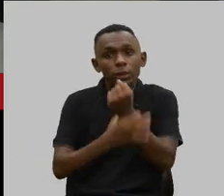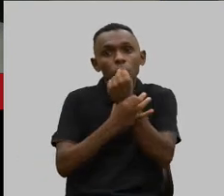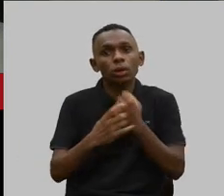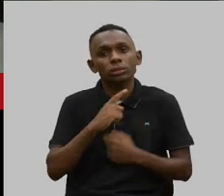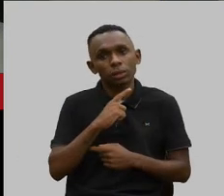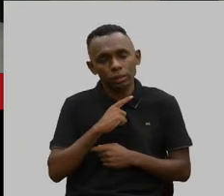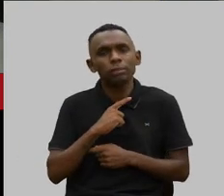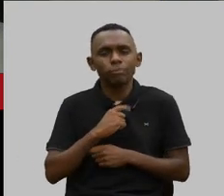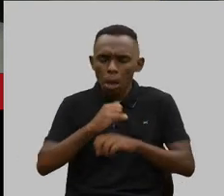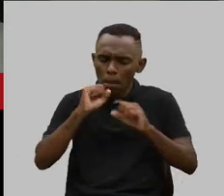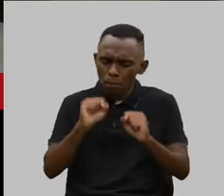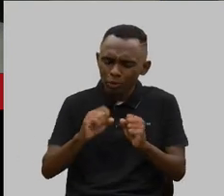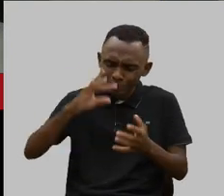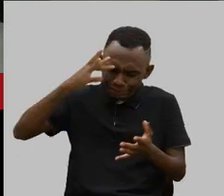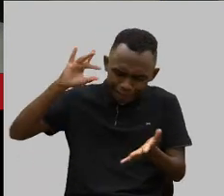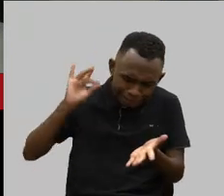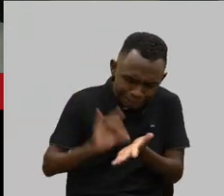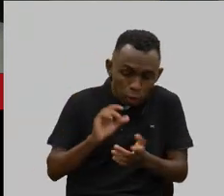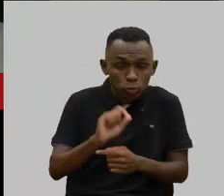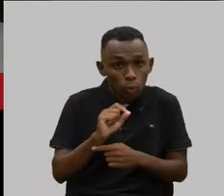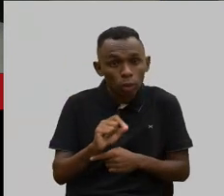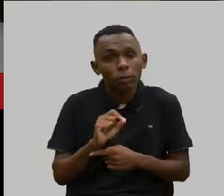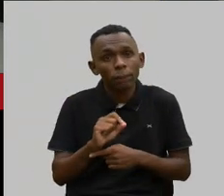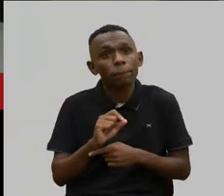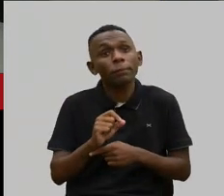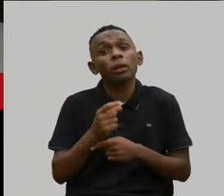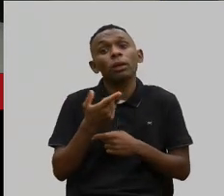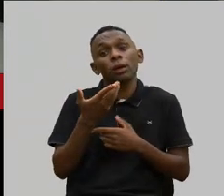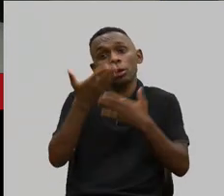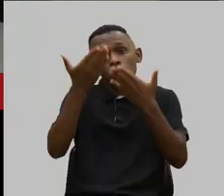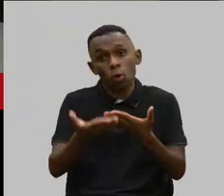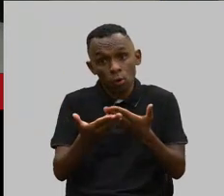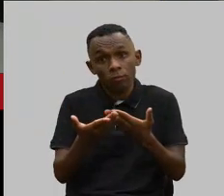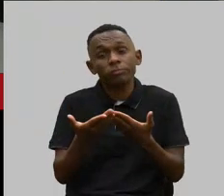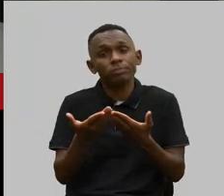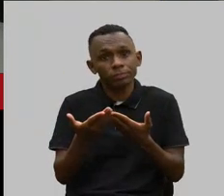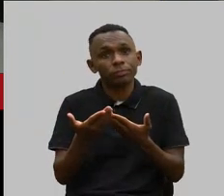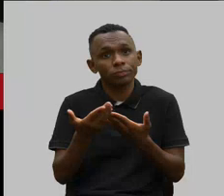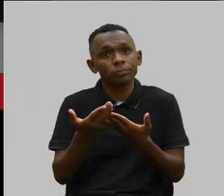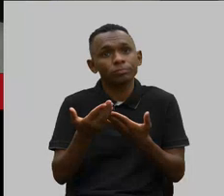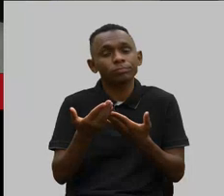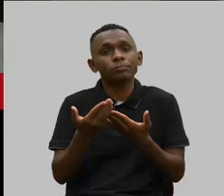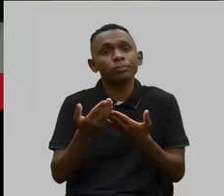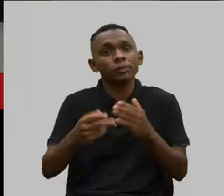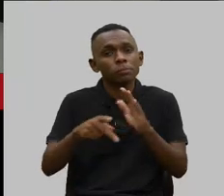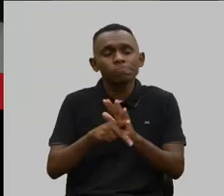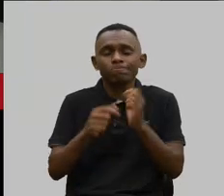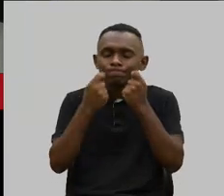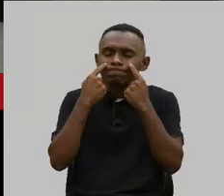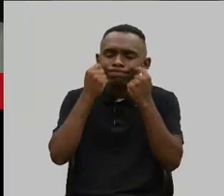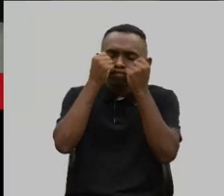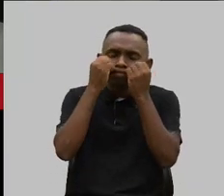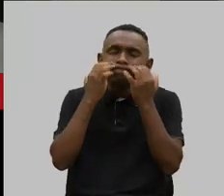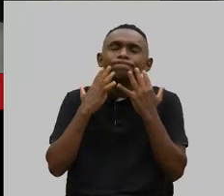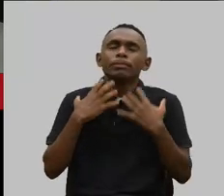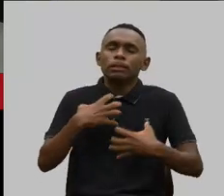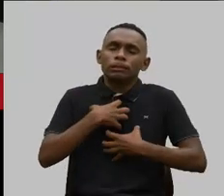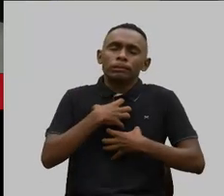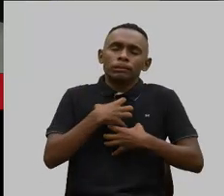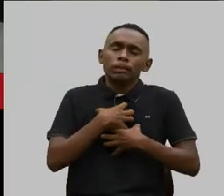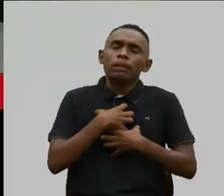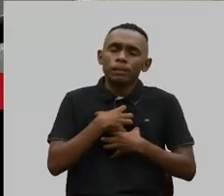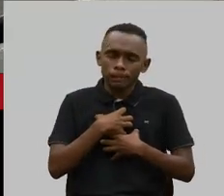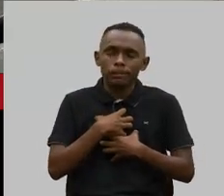ter certeza que como você que está aqui esses olhos lacrimejando aí de lágrimas